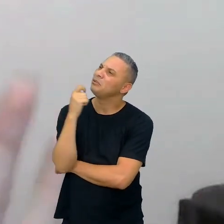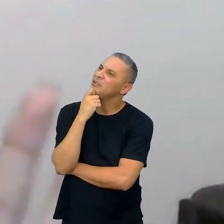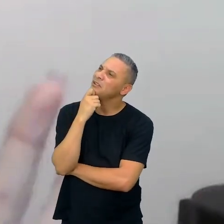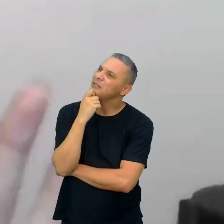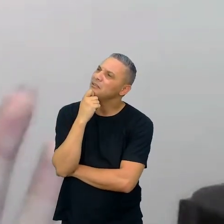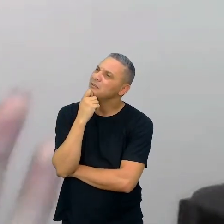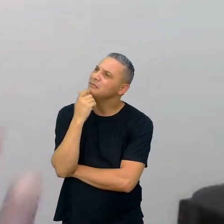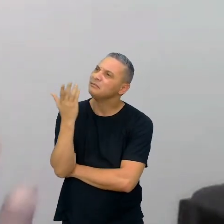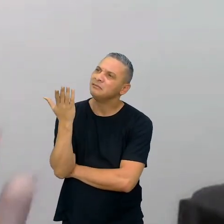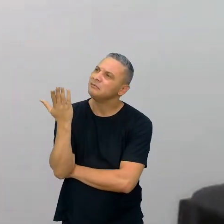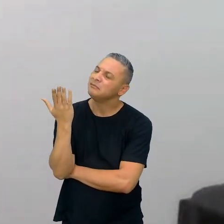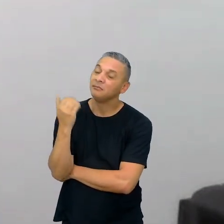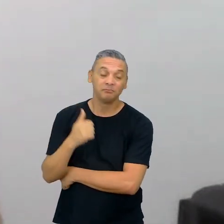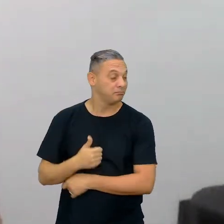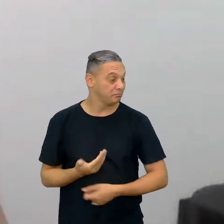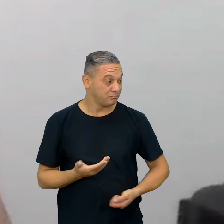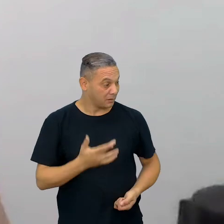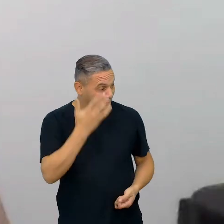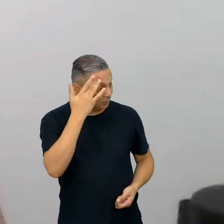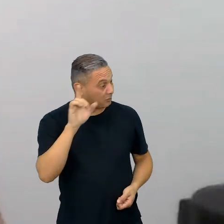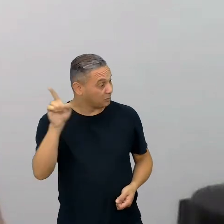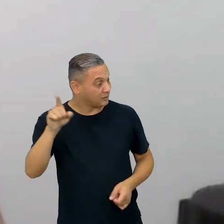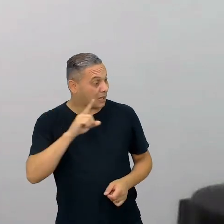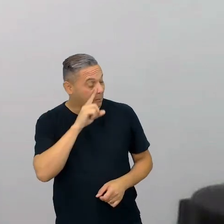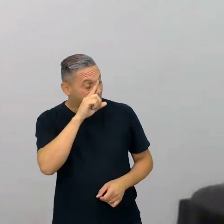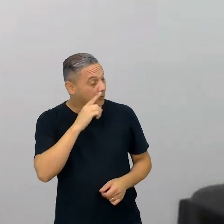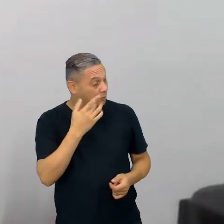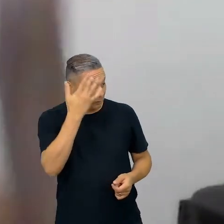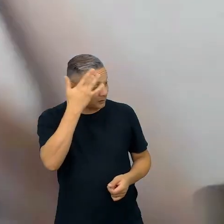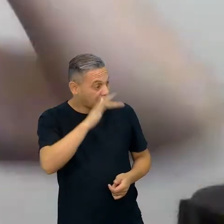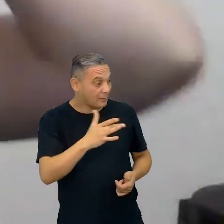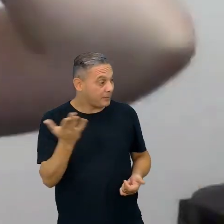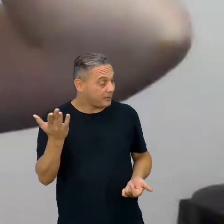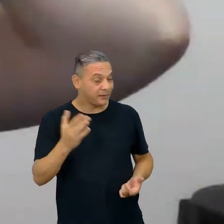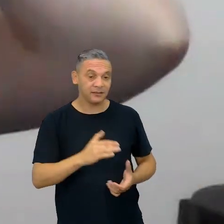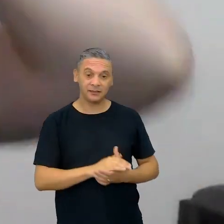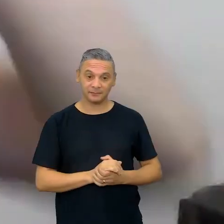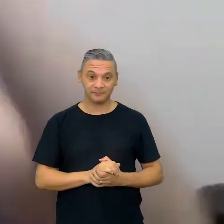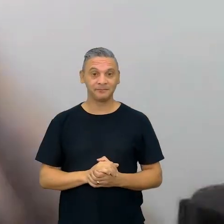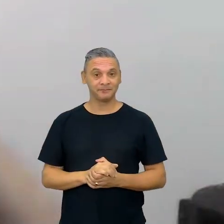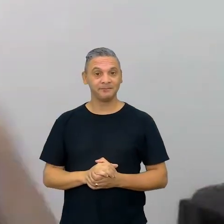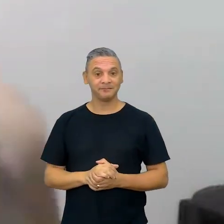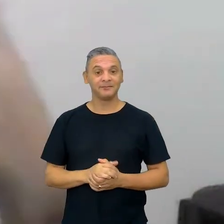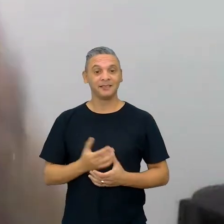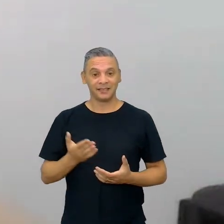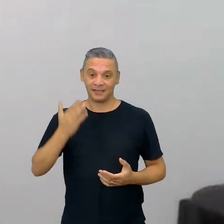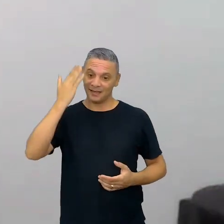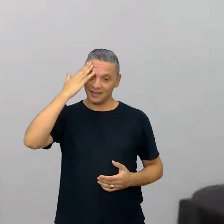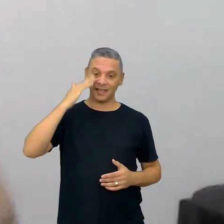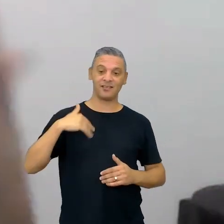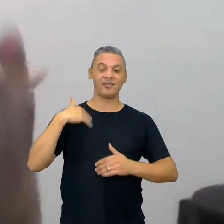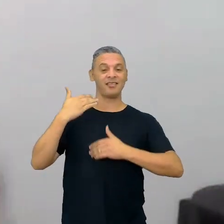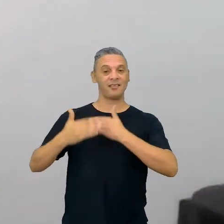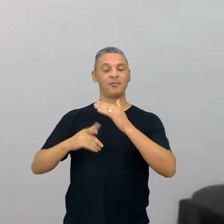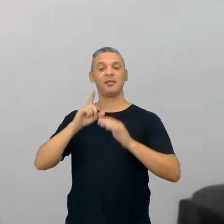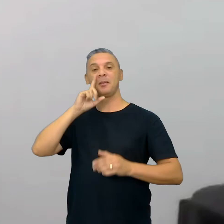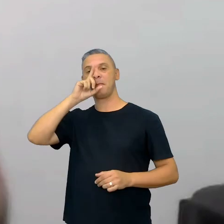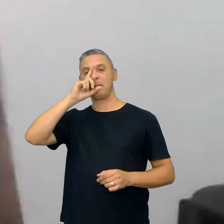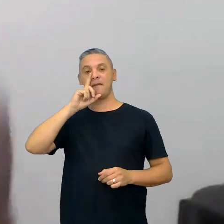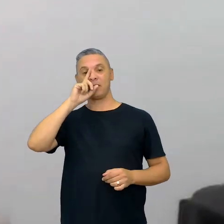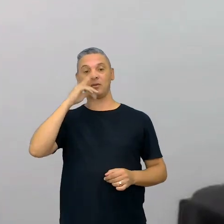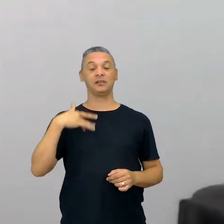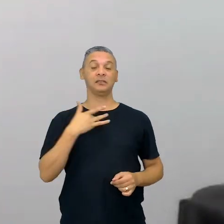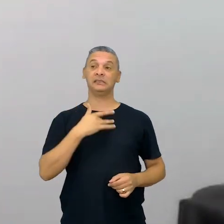não se sabia que era perigoso dessa maneira, né, eles vão entender que era perigoso para a saúde